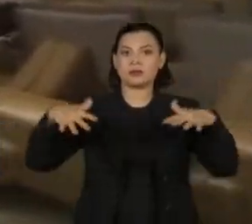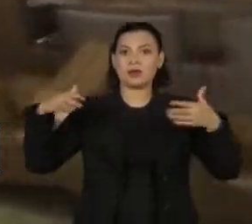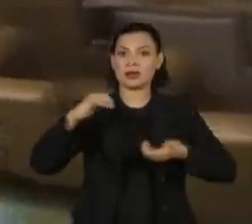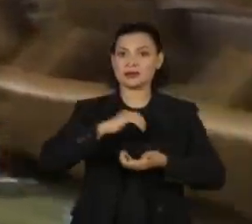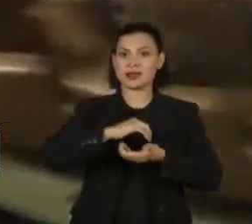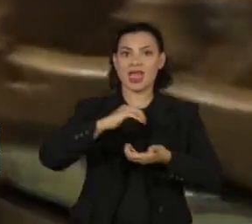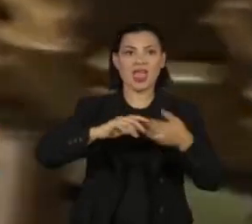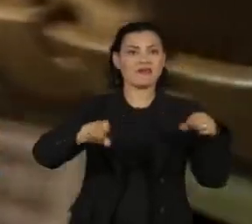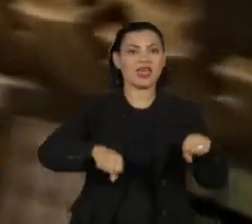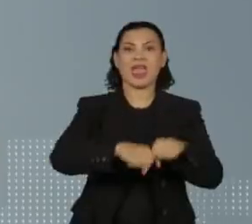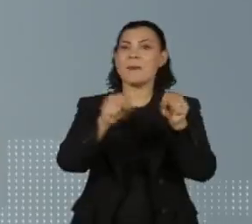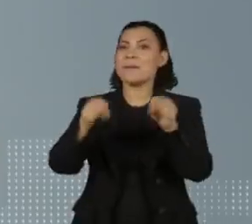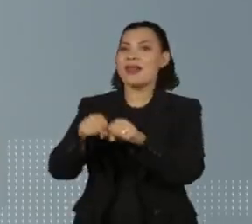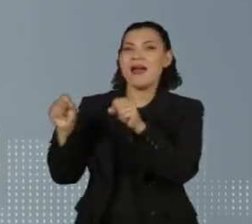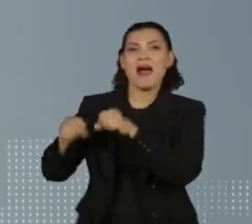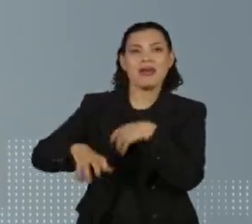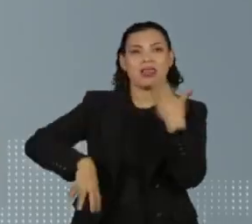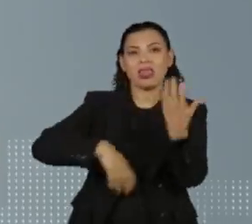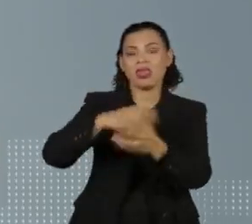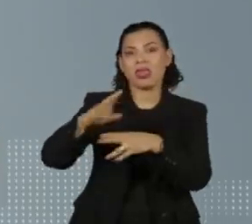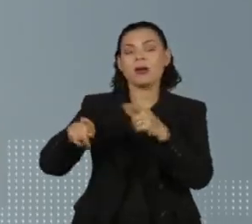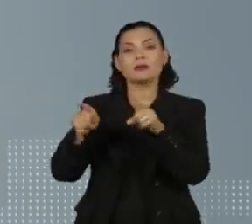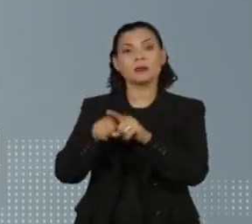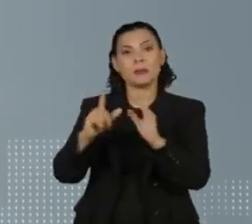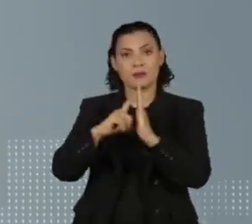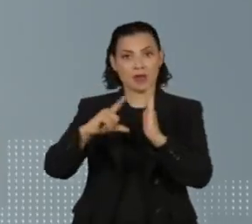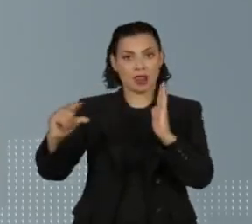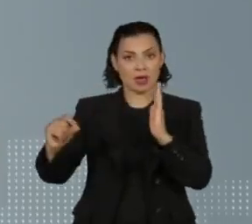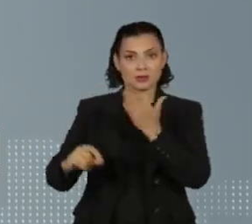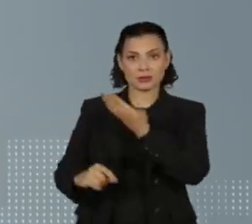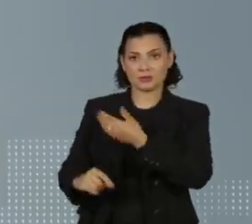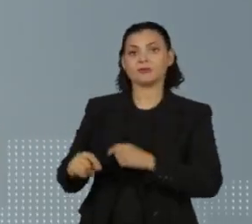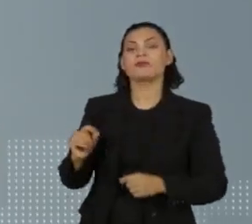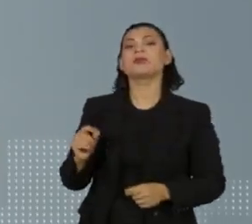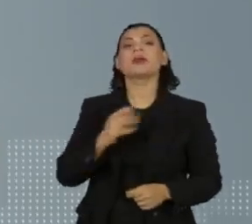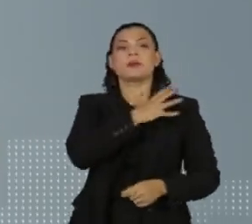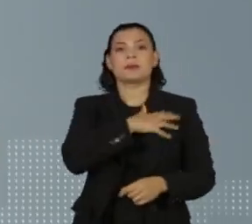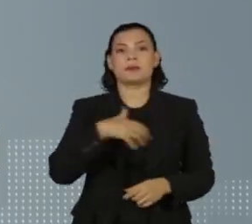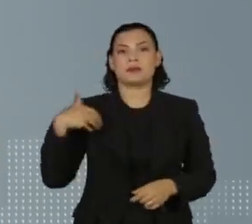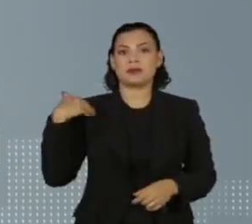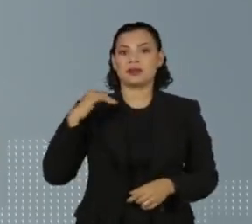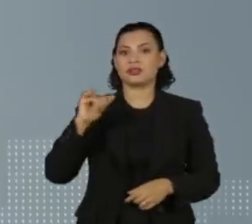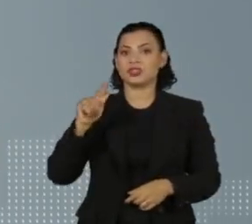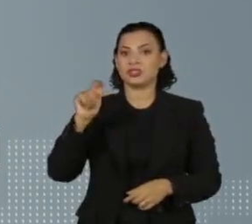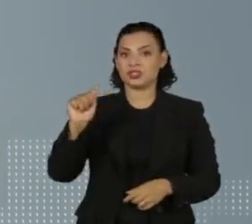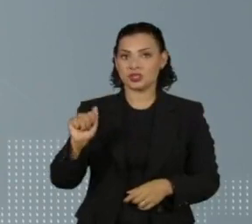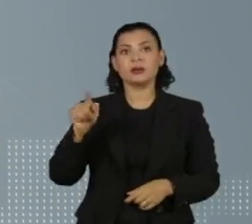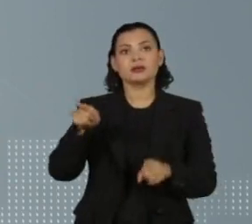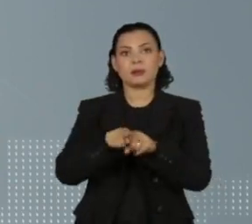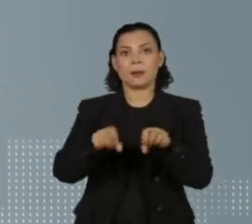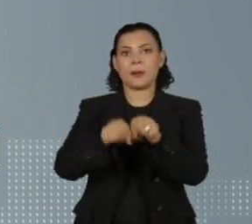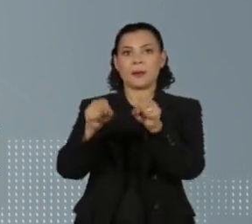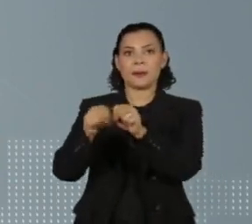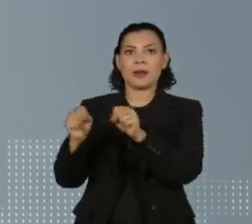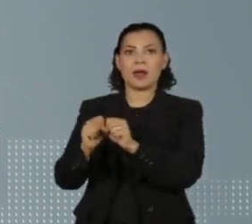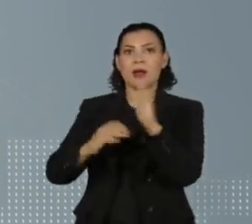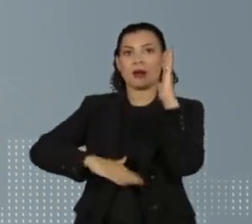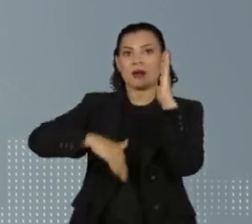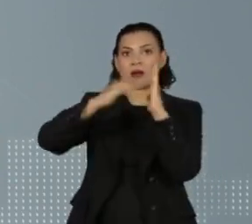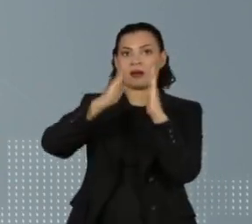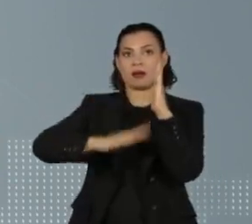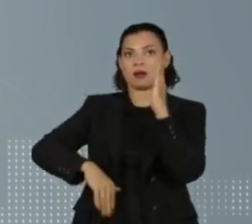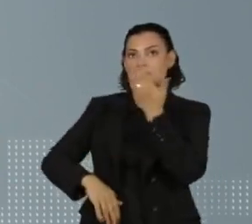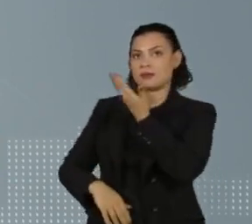totalmente destruído. No Palácio do Planalto, o gabinete da primeira-dama Janja foi atacado. O quadro As